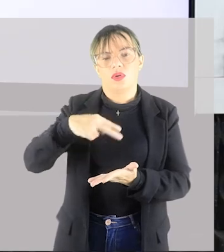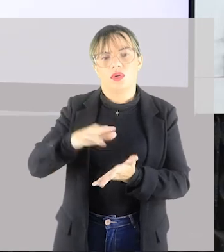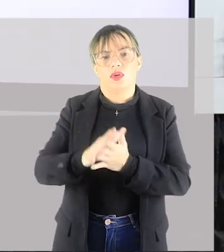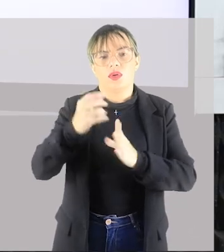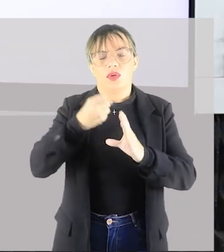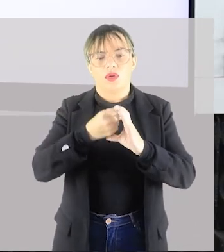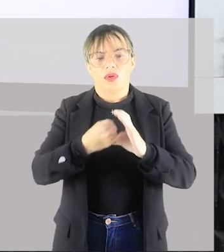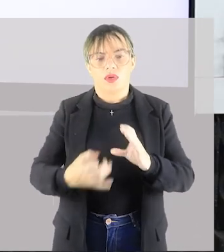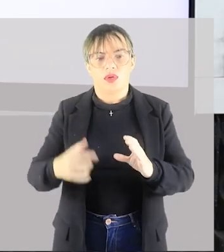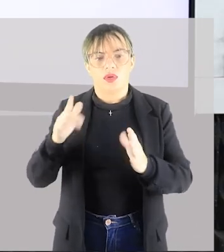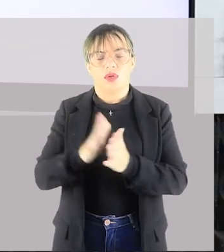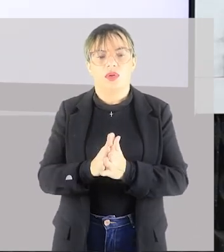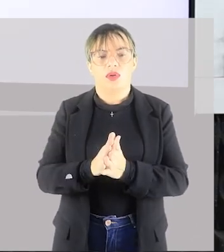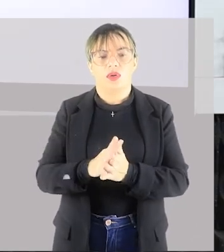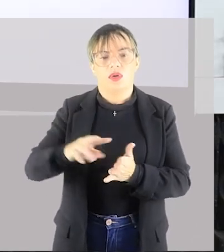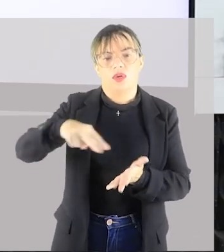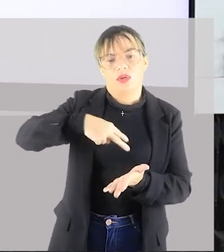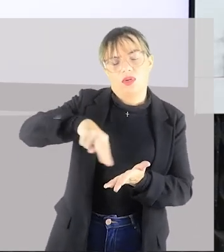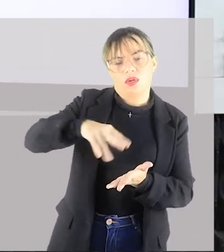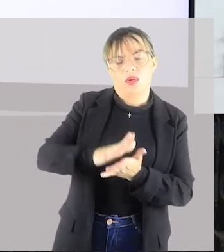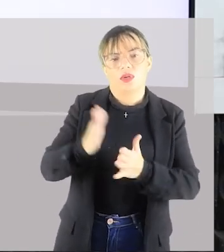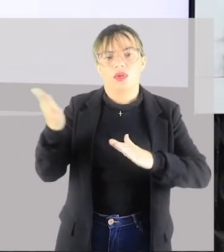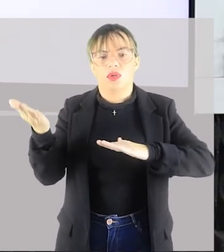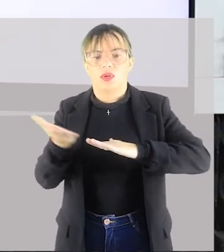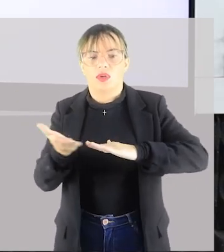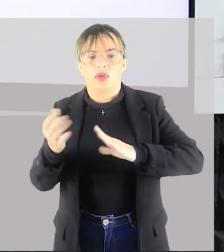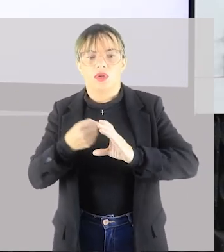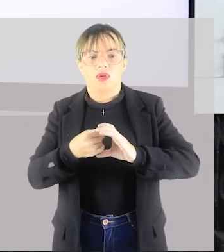Característica da dança contemporânea.